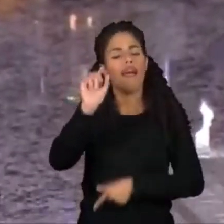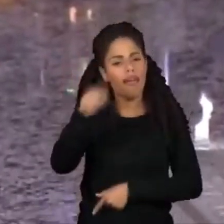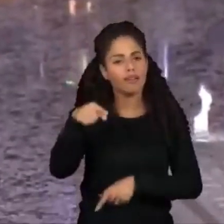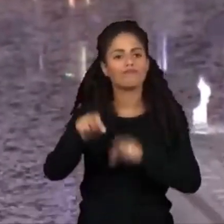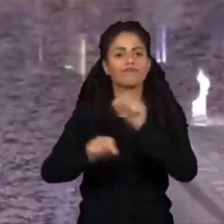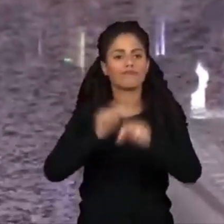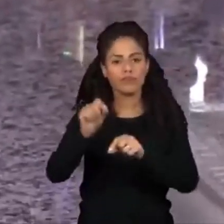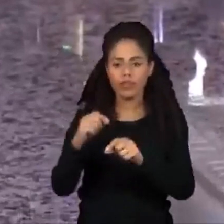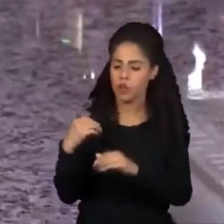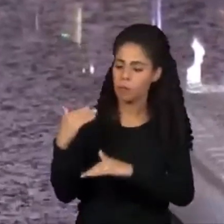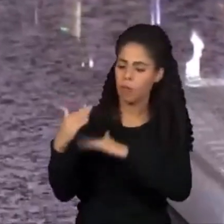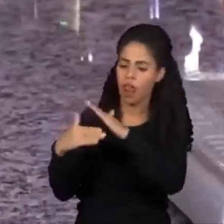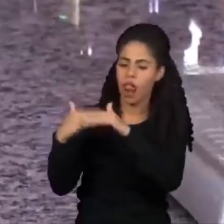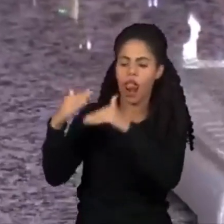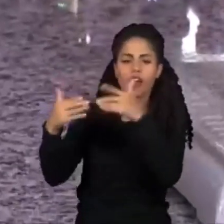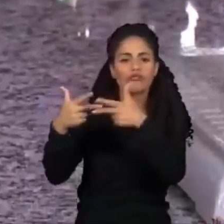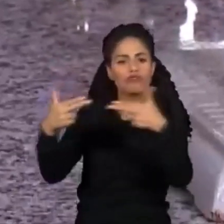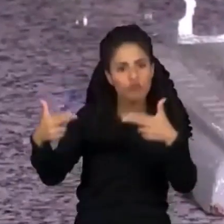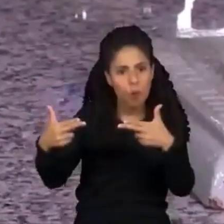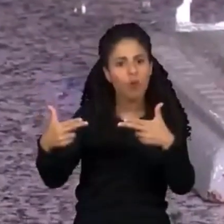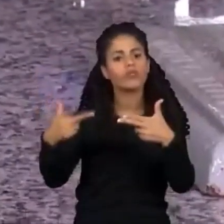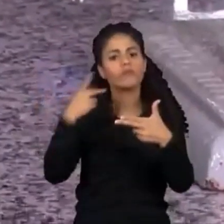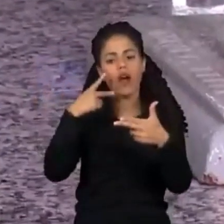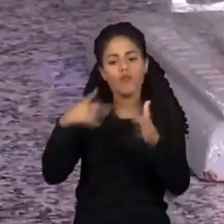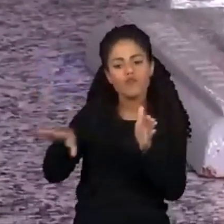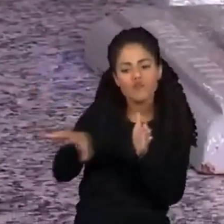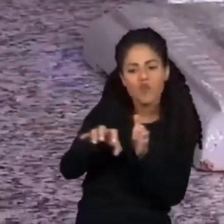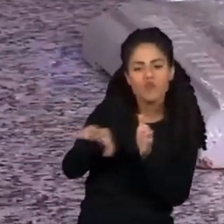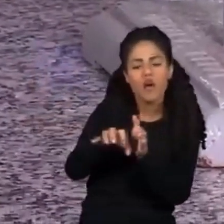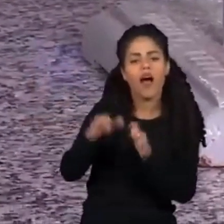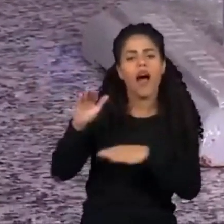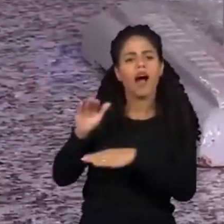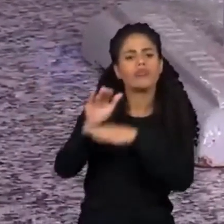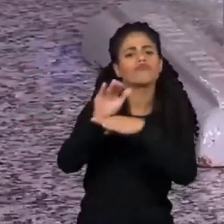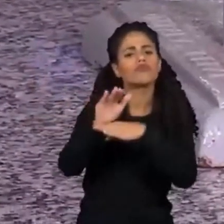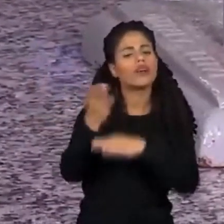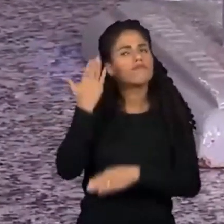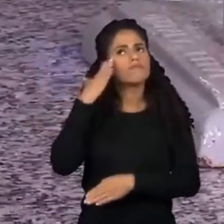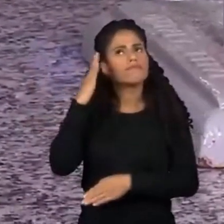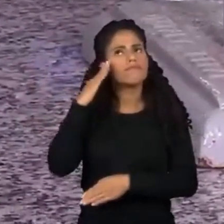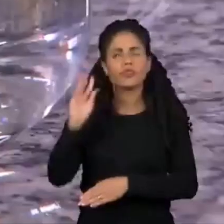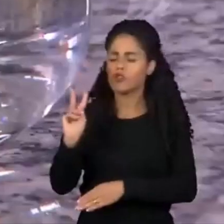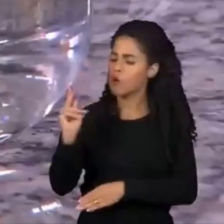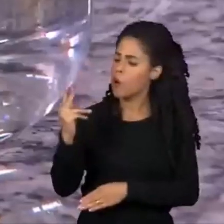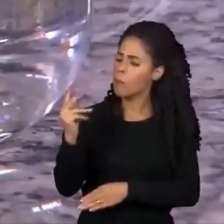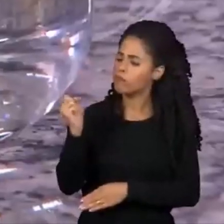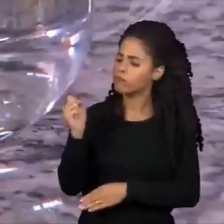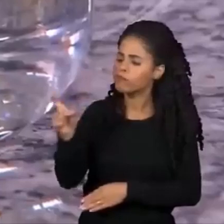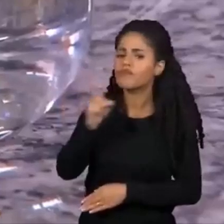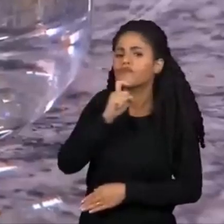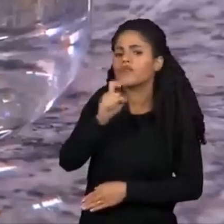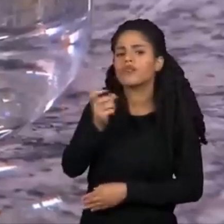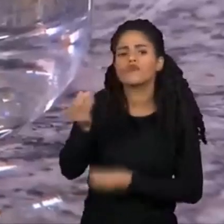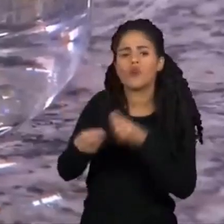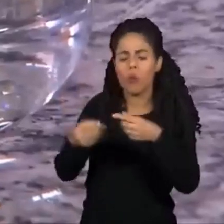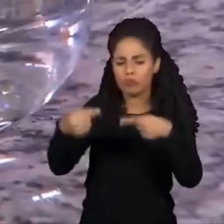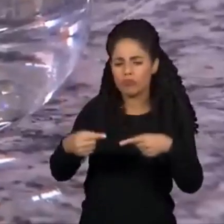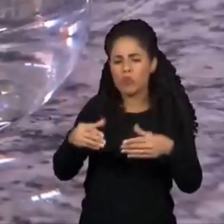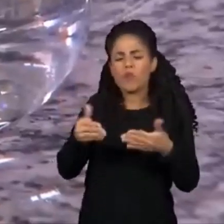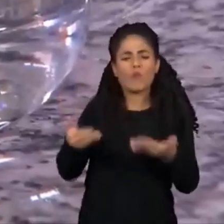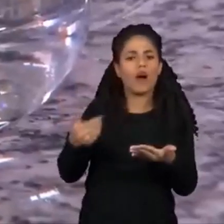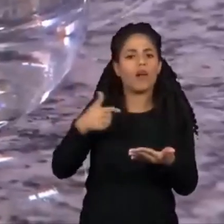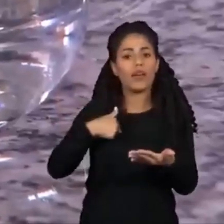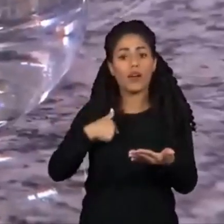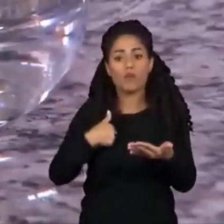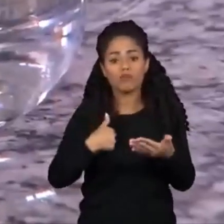desenvolvimento de catalisadores eficientes. O hidrogênio a gente tem que tentar entender como uma cadeia. E eu tenho um grande desafio, que depois é o